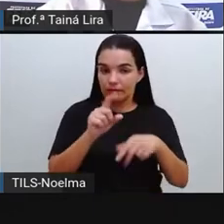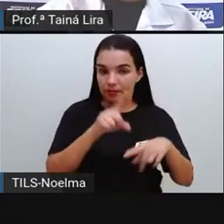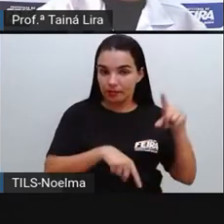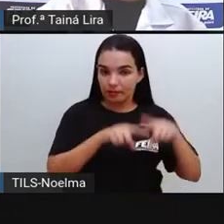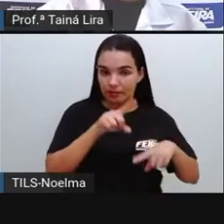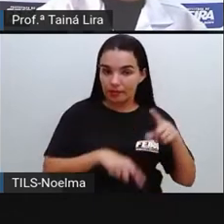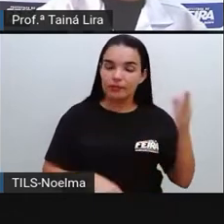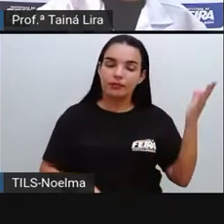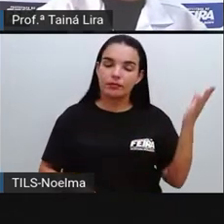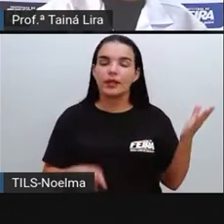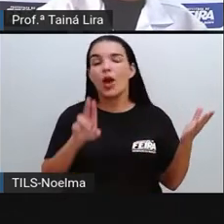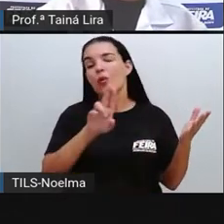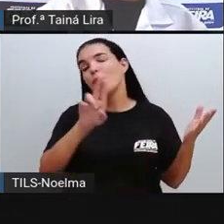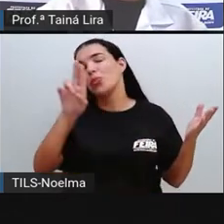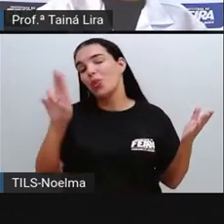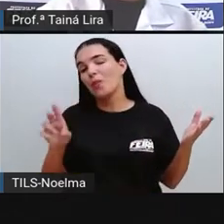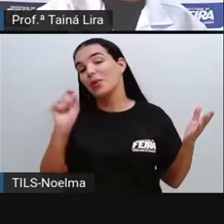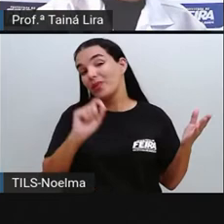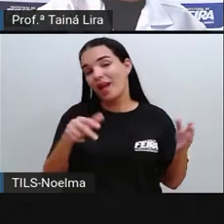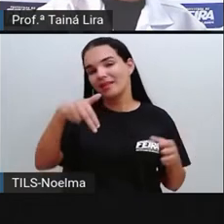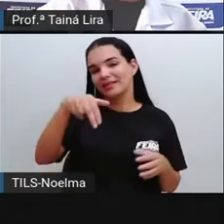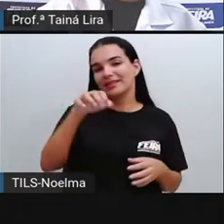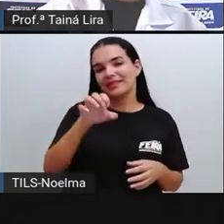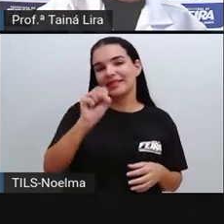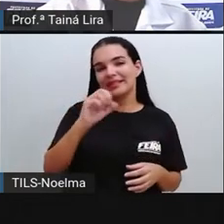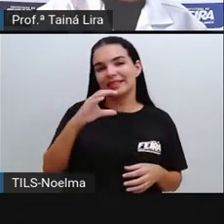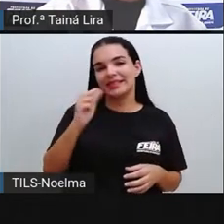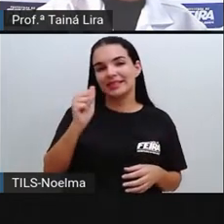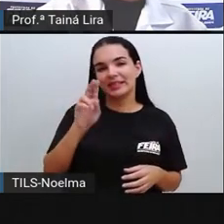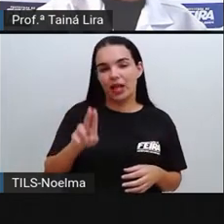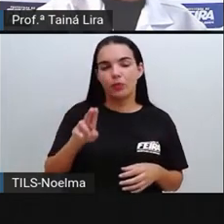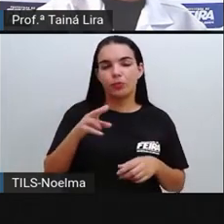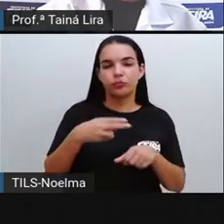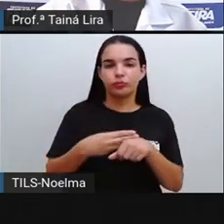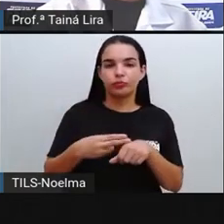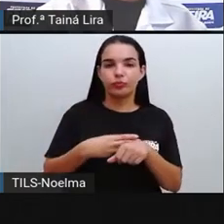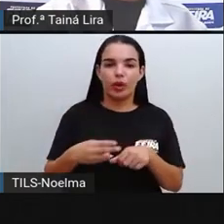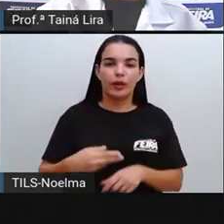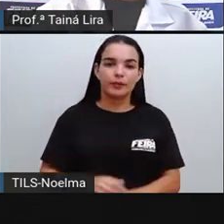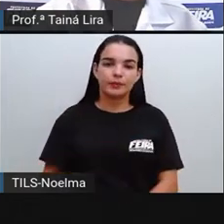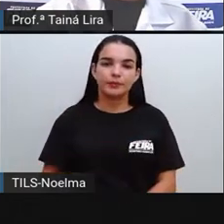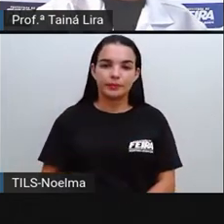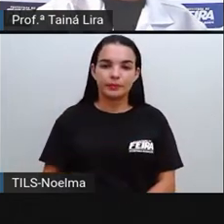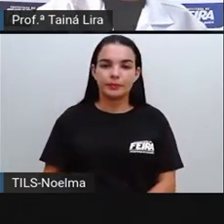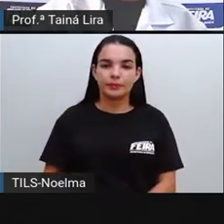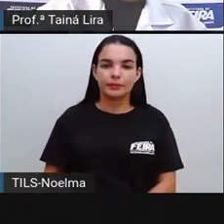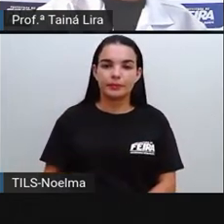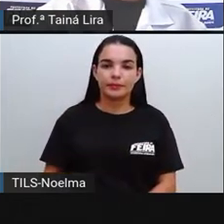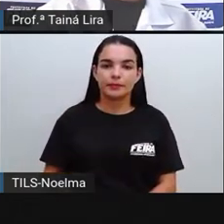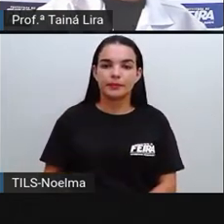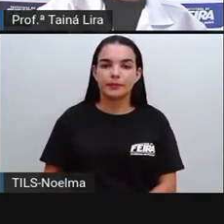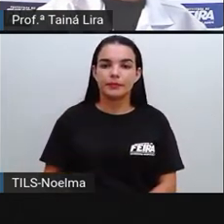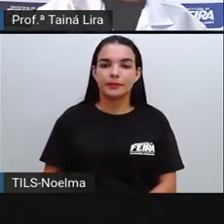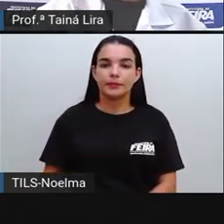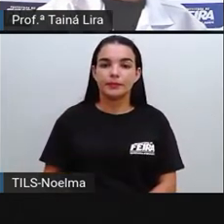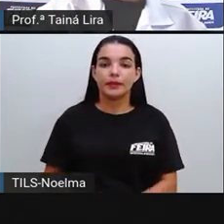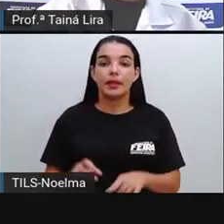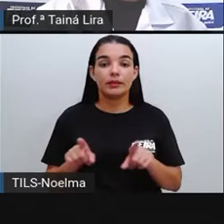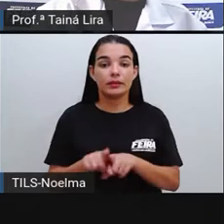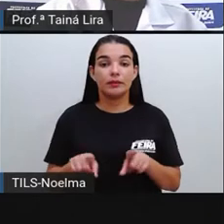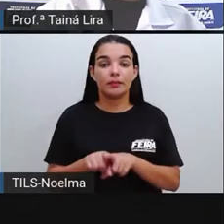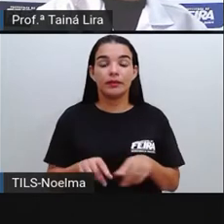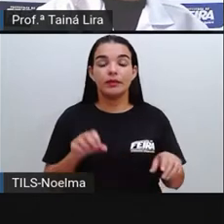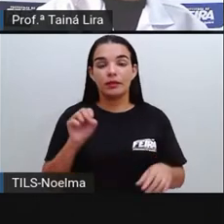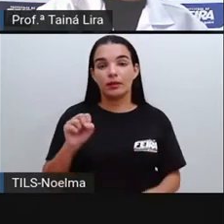E o nome do produto, ó, Nescau, tá? E a gente também tem o slogan,